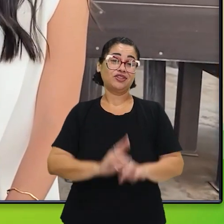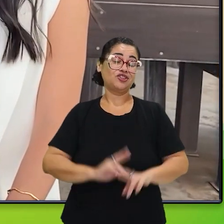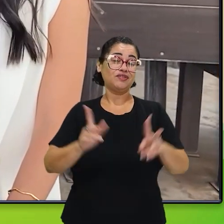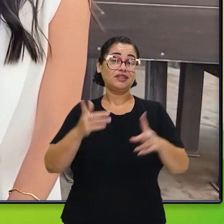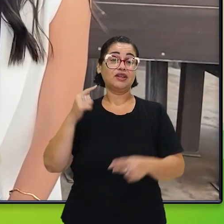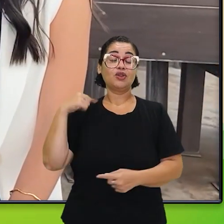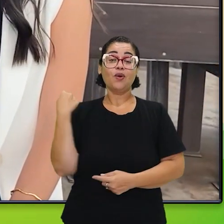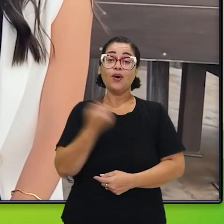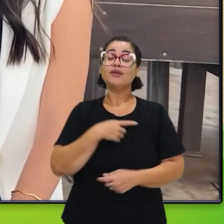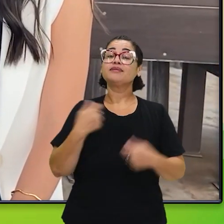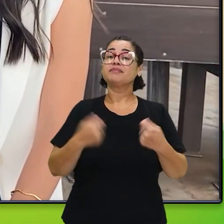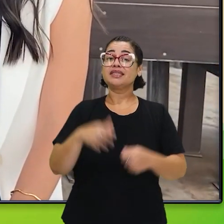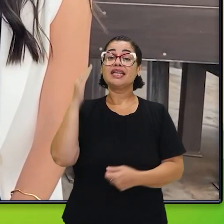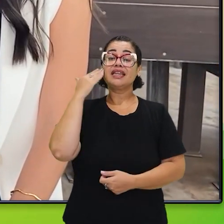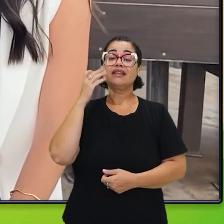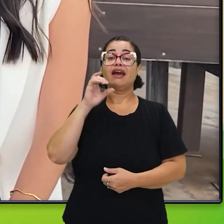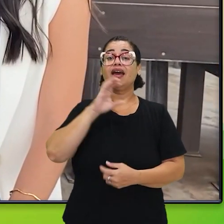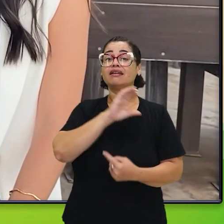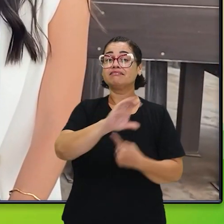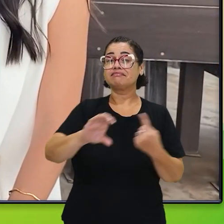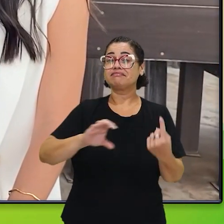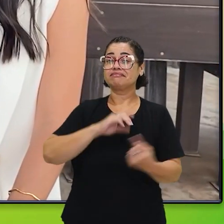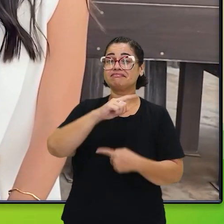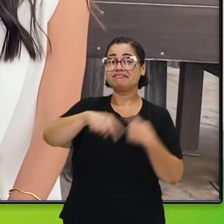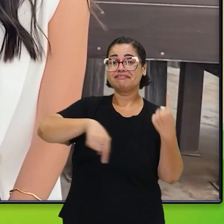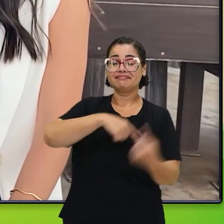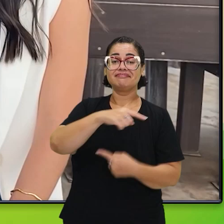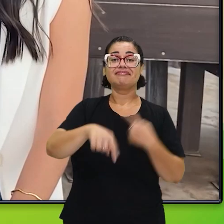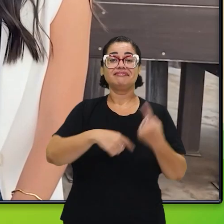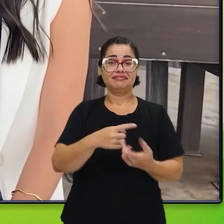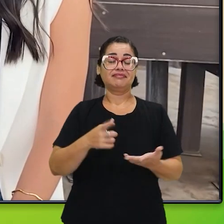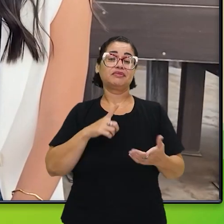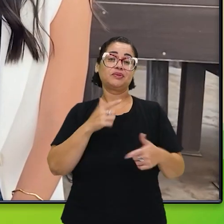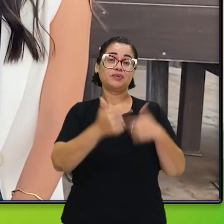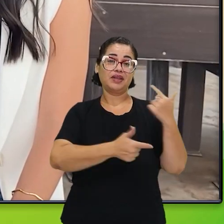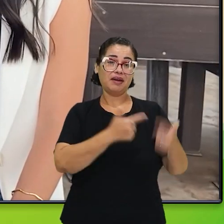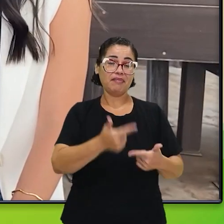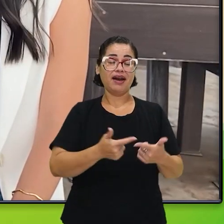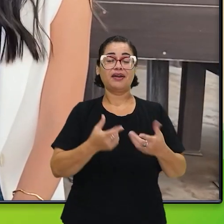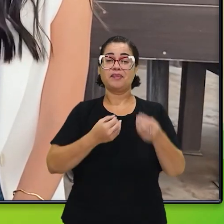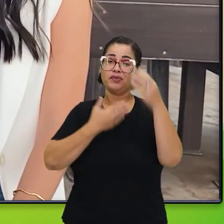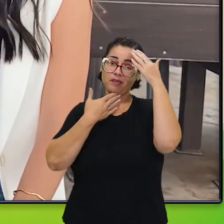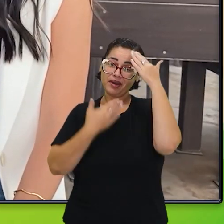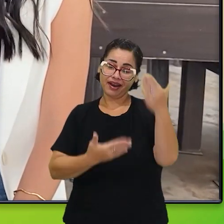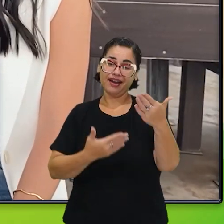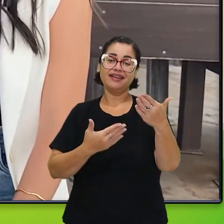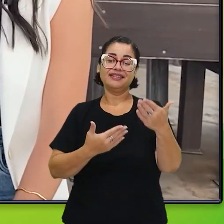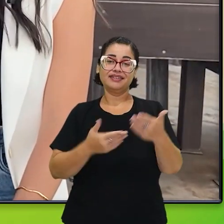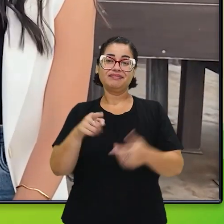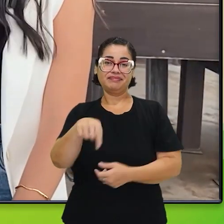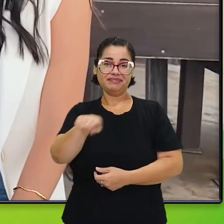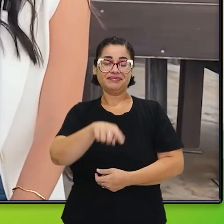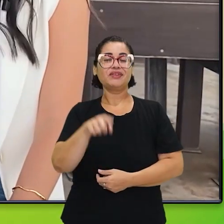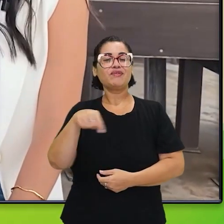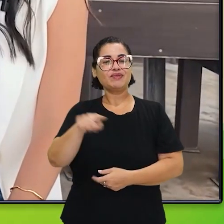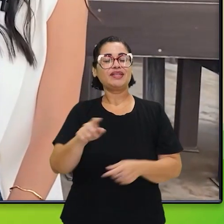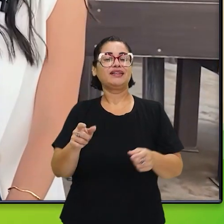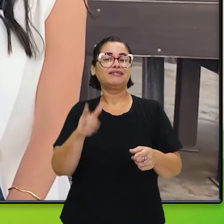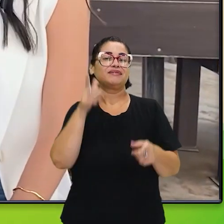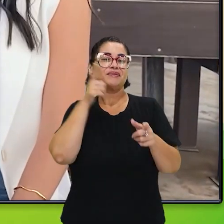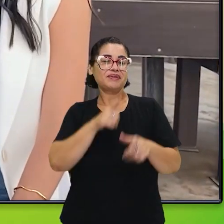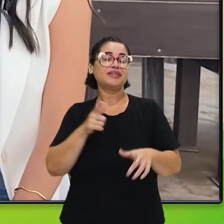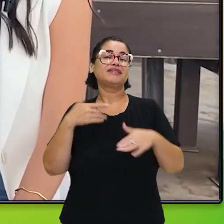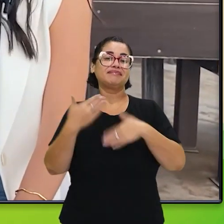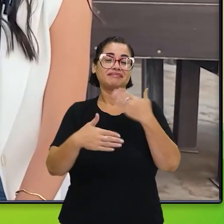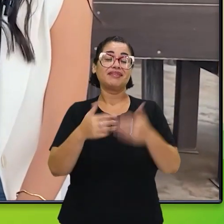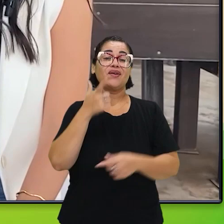vez, porque é isso que faz toda a diferença. A gente precisa entender que isso aqui é um ciclo que se fecha. Parabéns pelo trabalho,